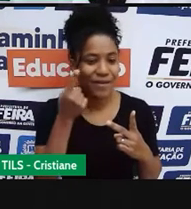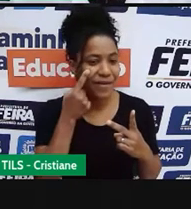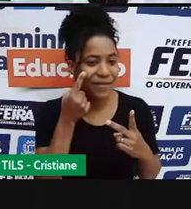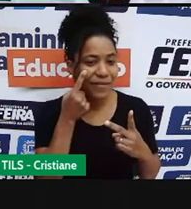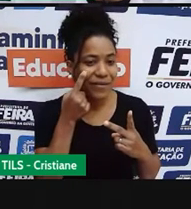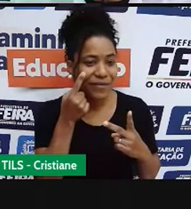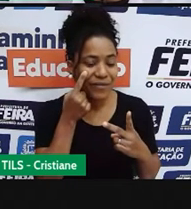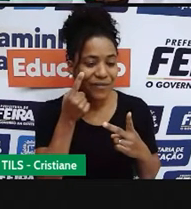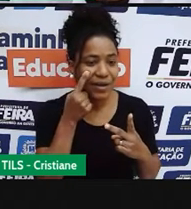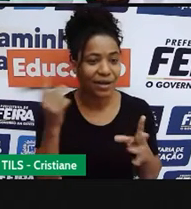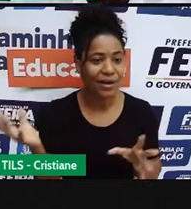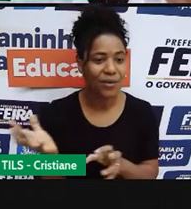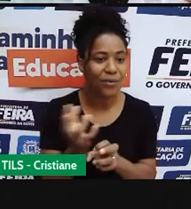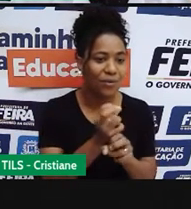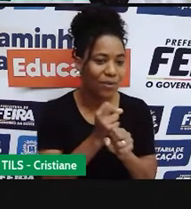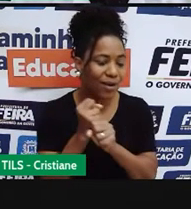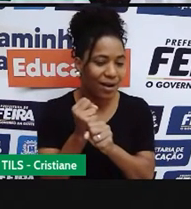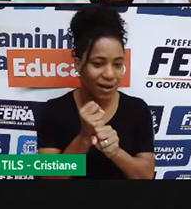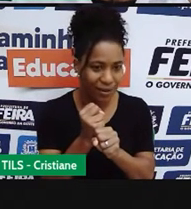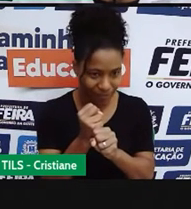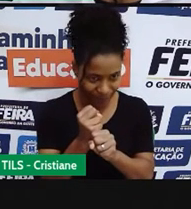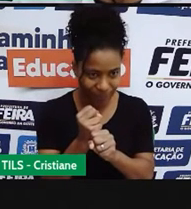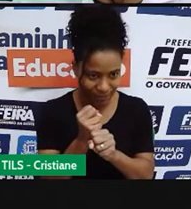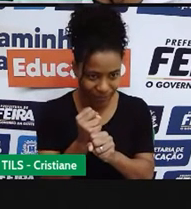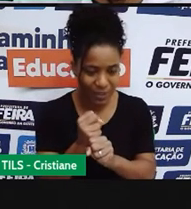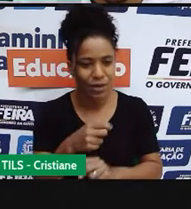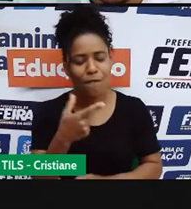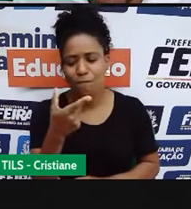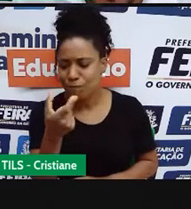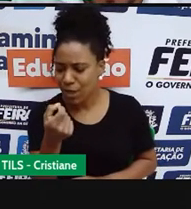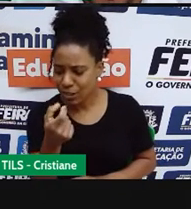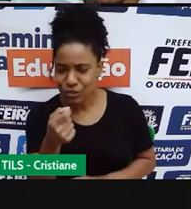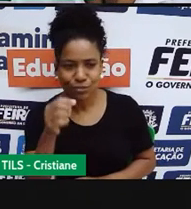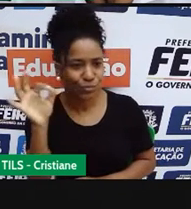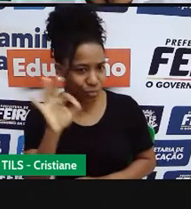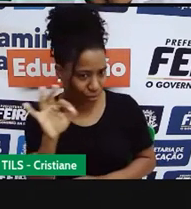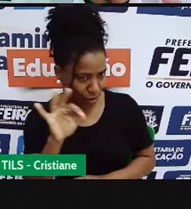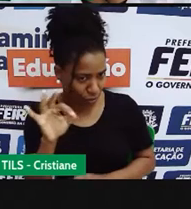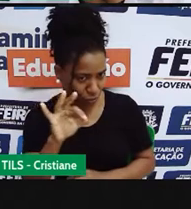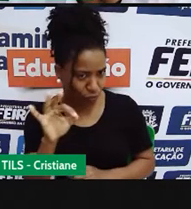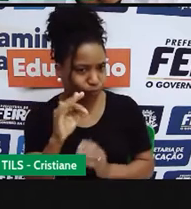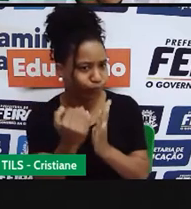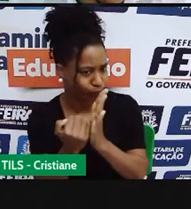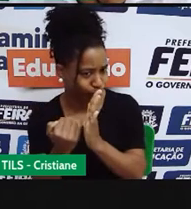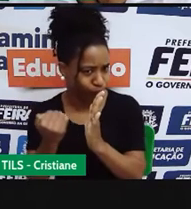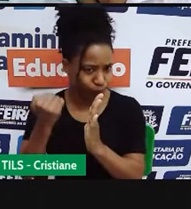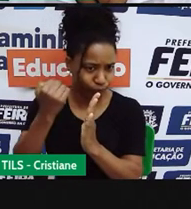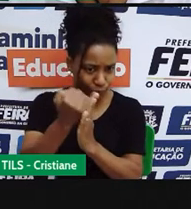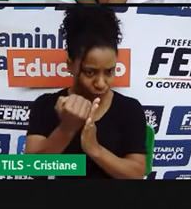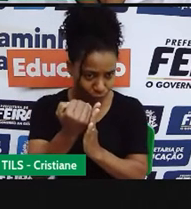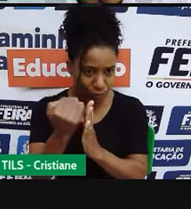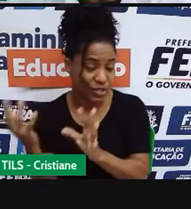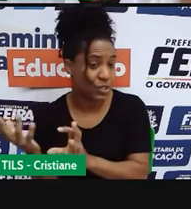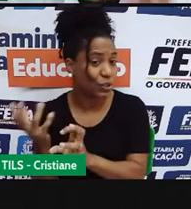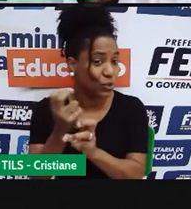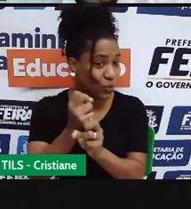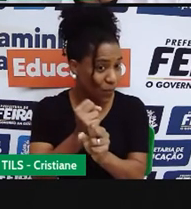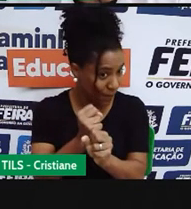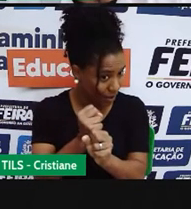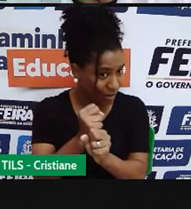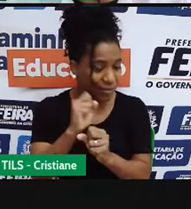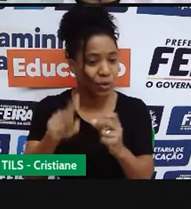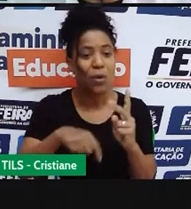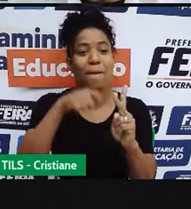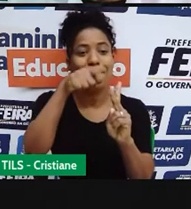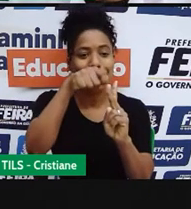é a gente calcular primeiro o aumento de 20%, que foi dado em um mês e